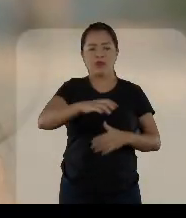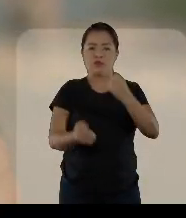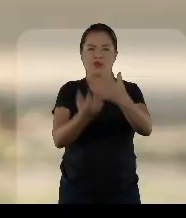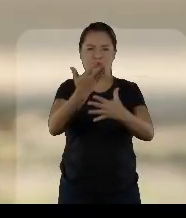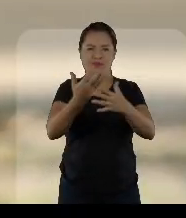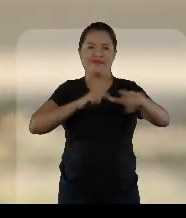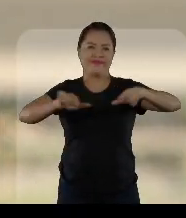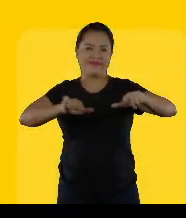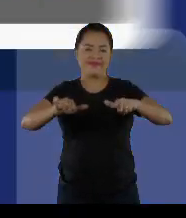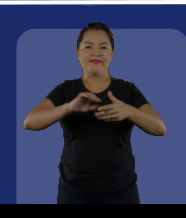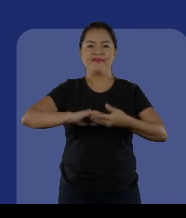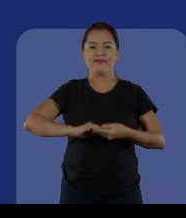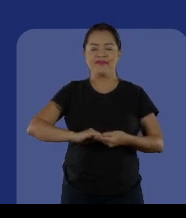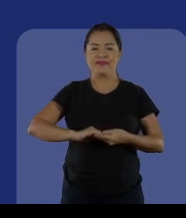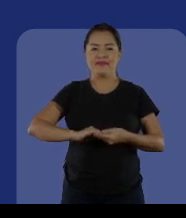e geração de empregos.